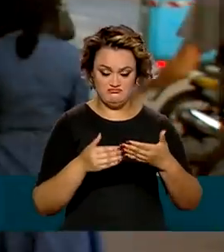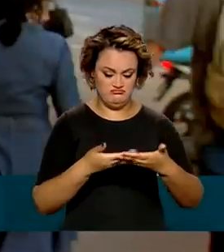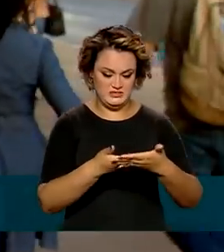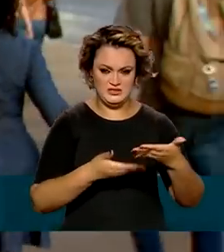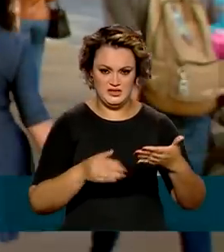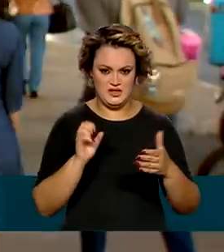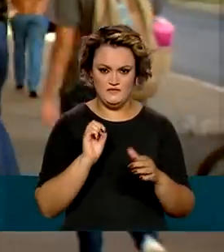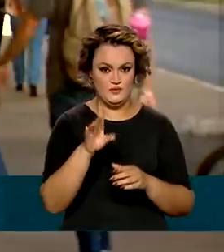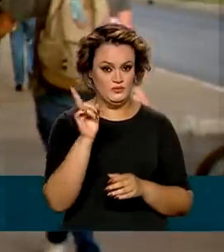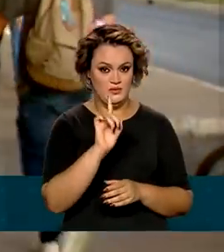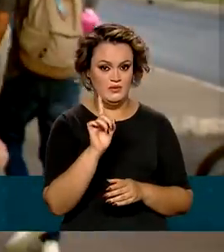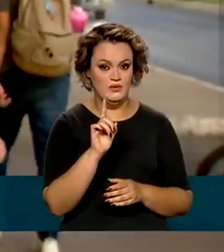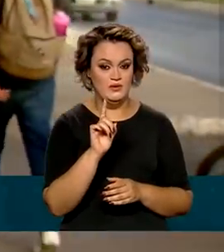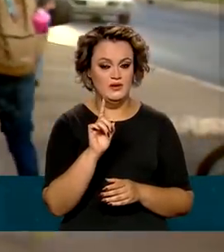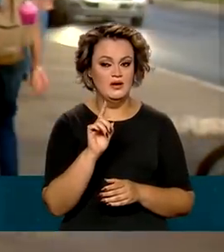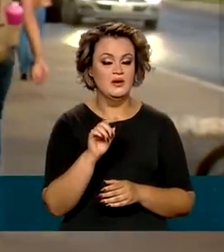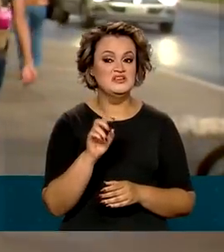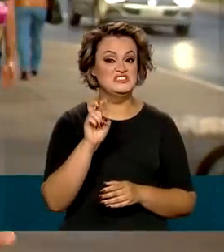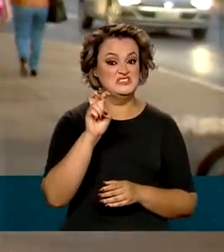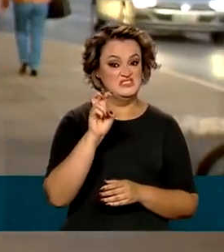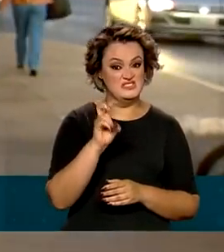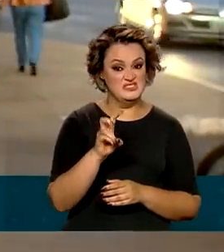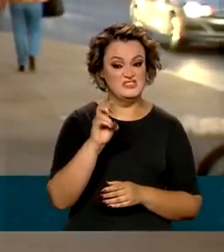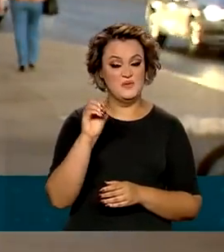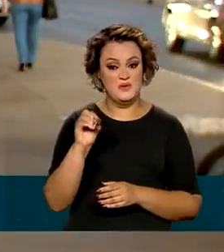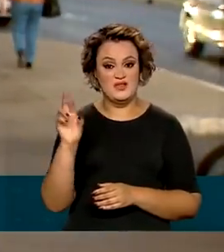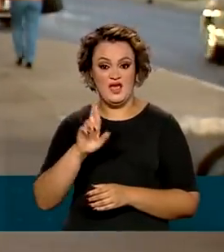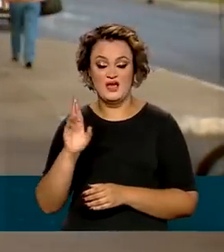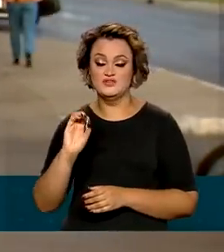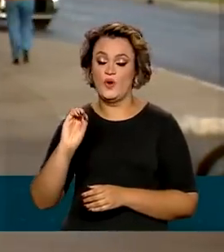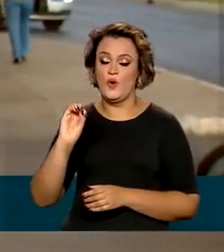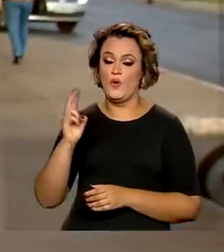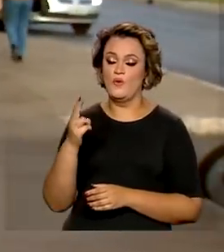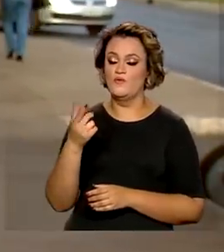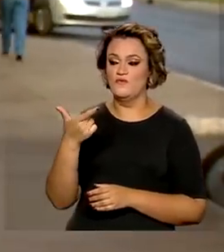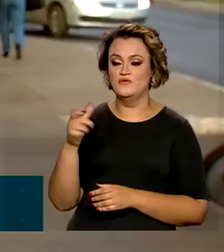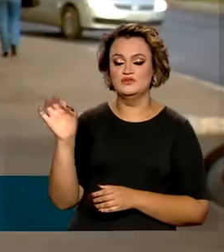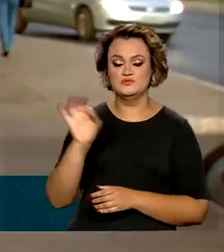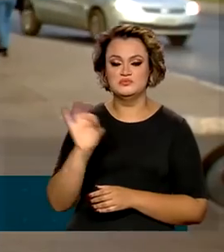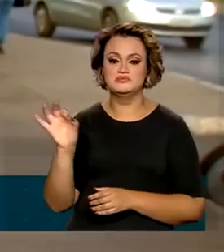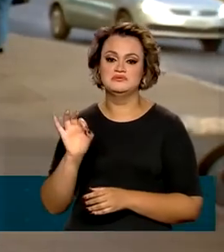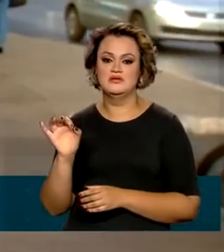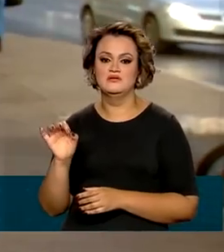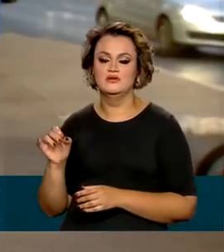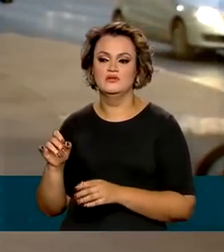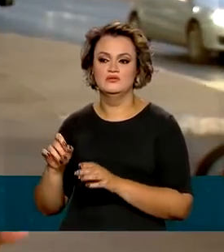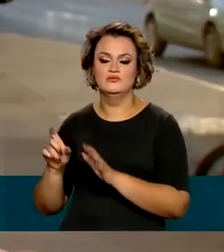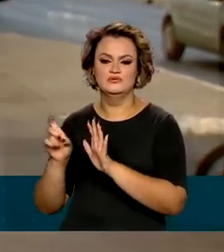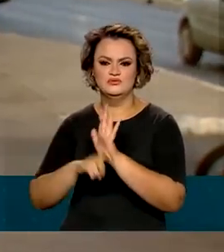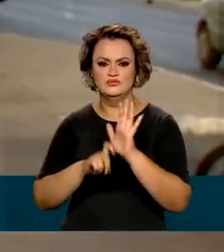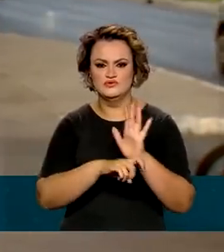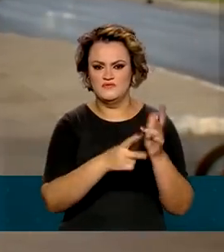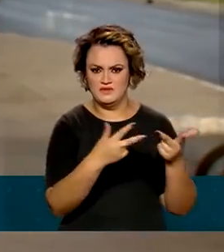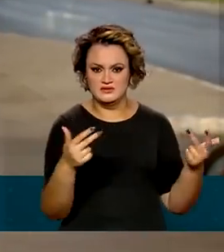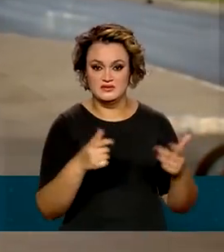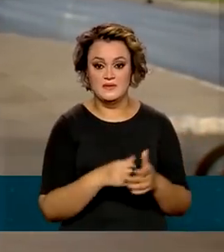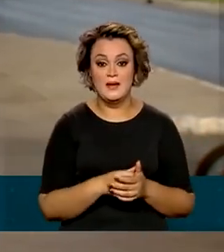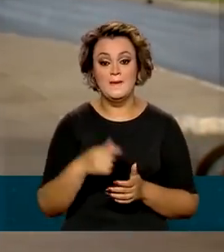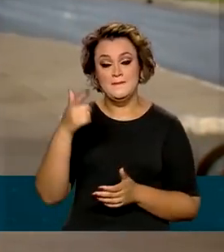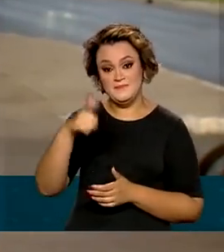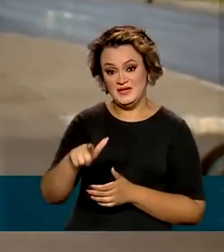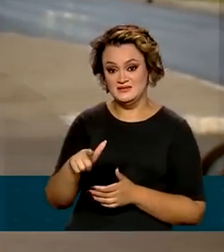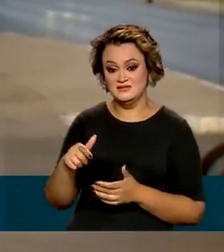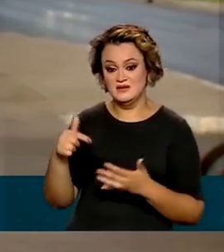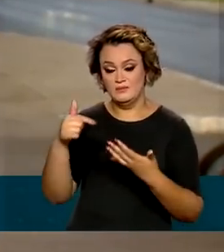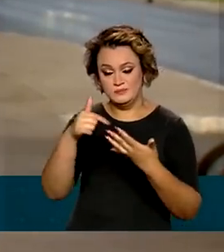mínimo 50 reais, chegando a até 20% do valor total dos tributos declarados. Além disso, o empresário pode ter os